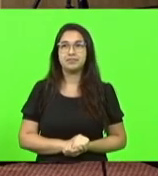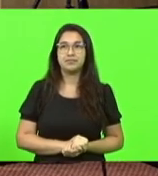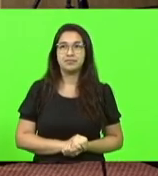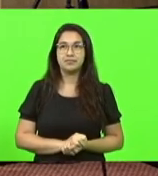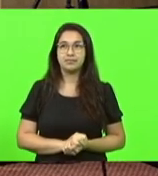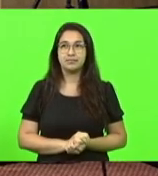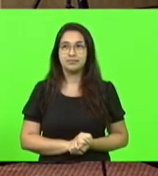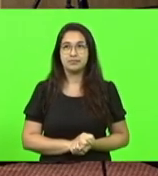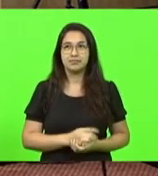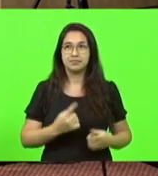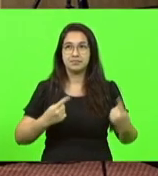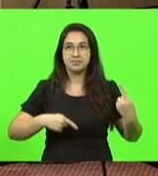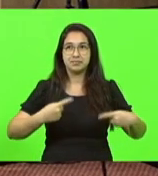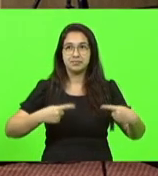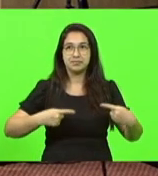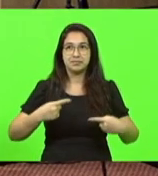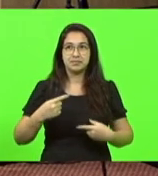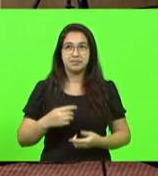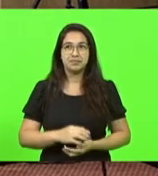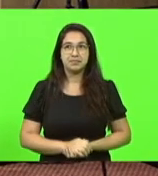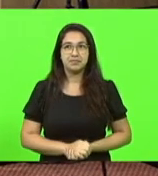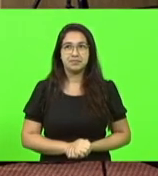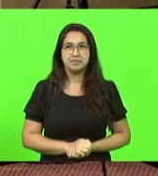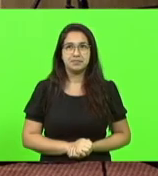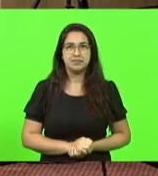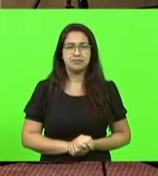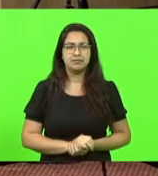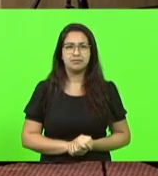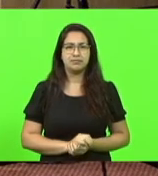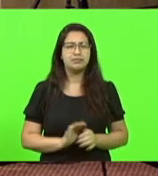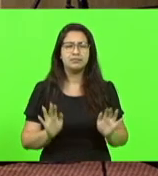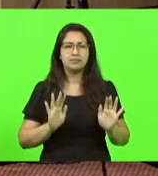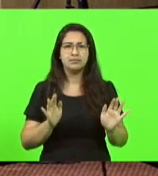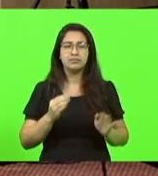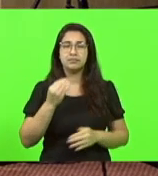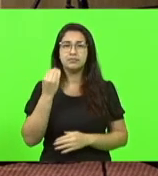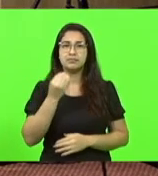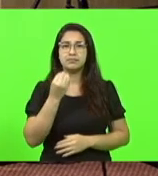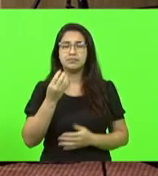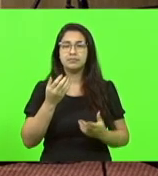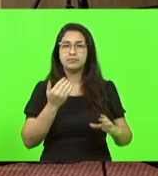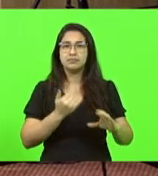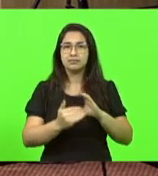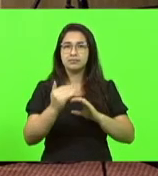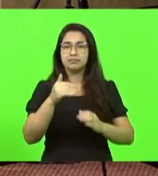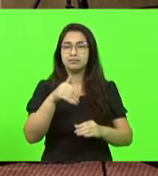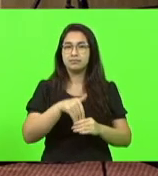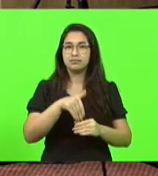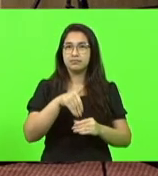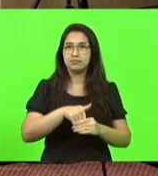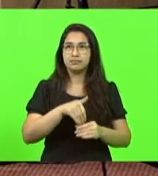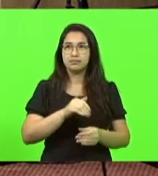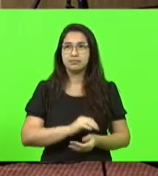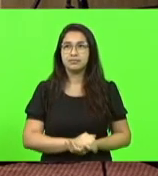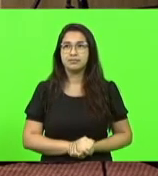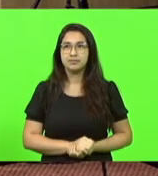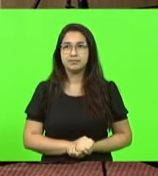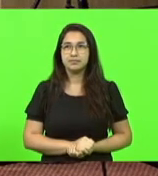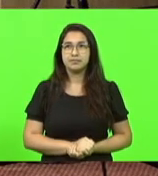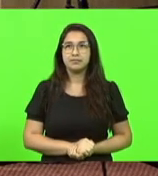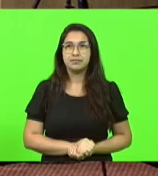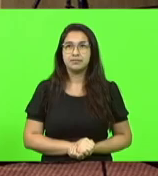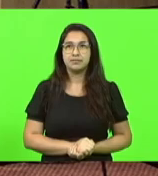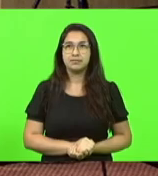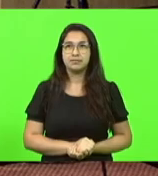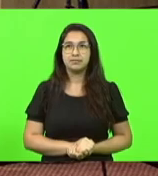Para discutir a matéria ainda, deputado? Não, posso fazer... Vou aproveitar o tal do encaminhamento de voto? Só para... É que, na